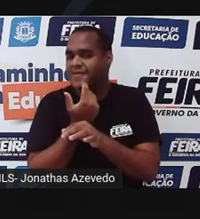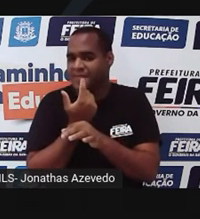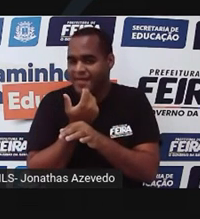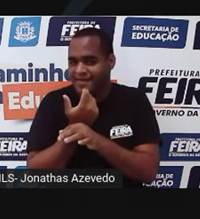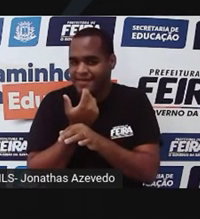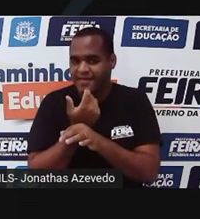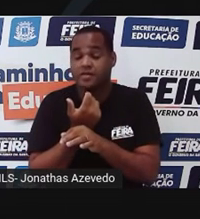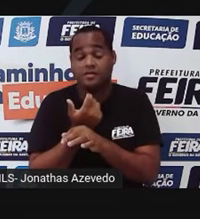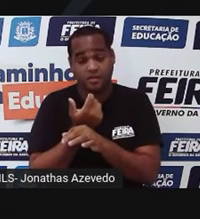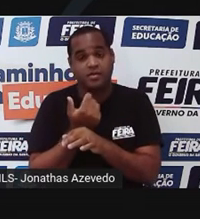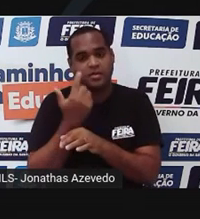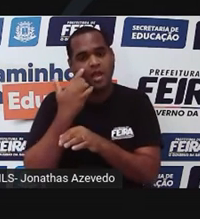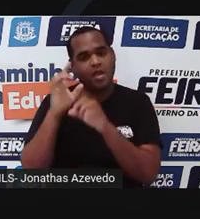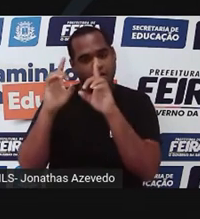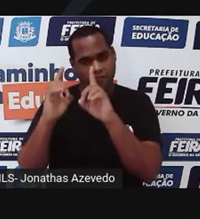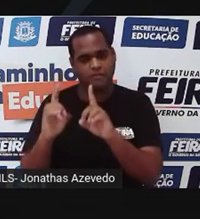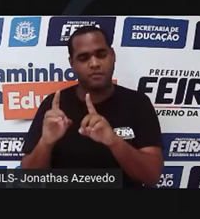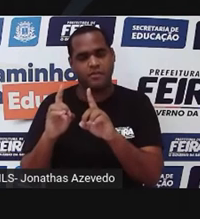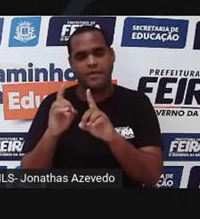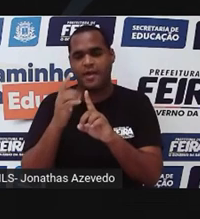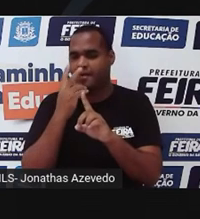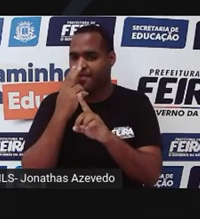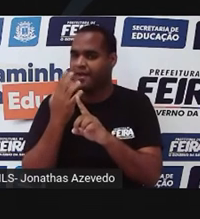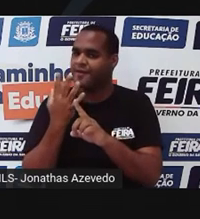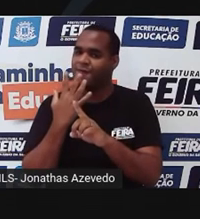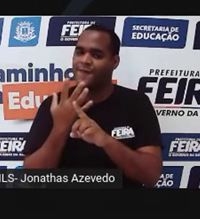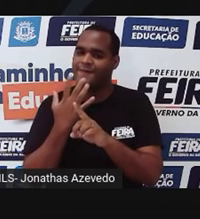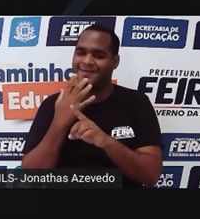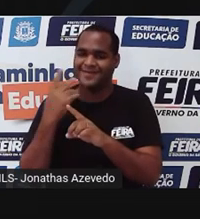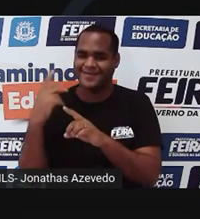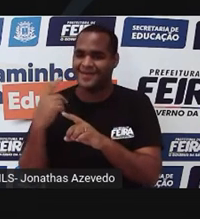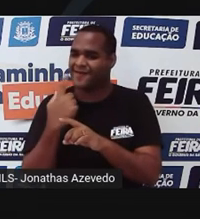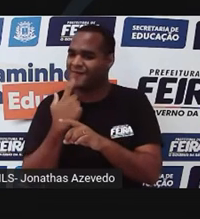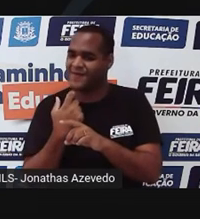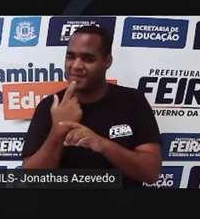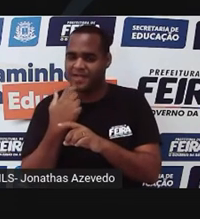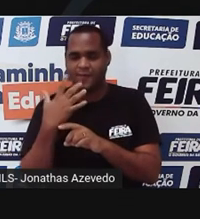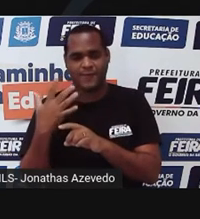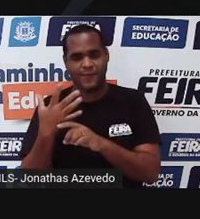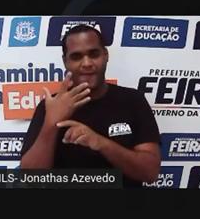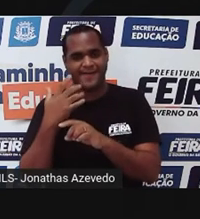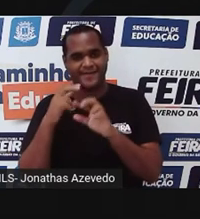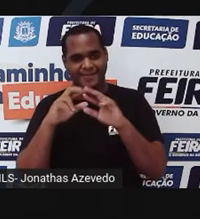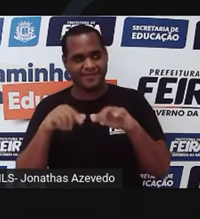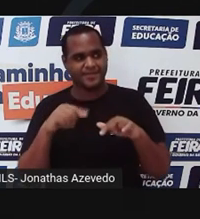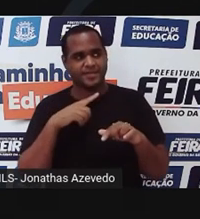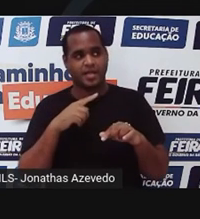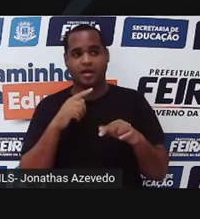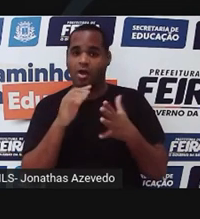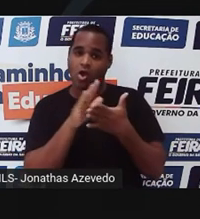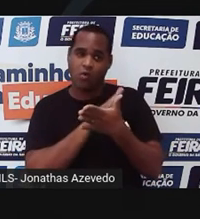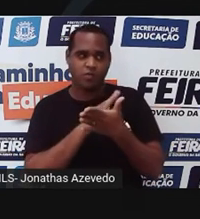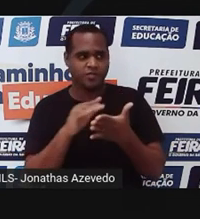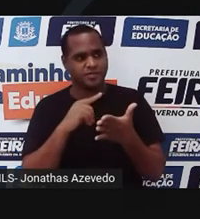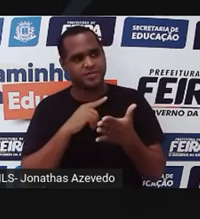você vai ter a deficiência nas tonalidades dos vermelhos e das suas cores. Aqueles que